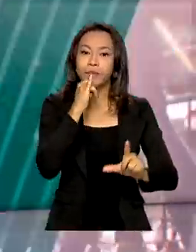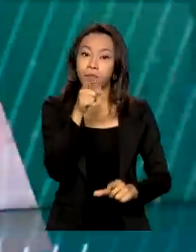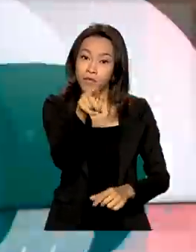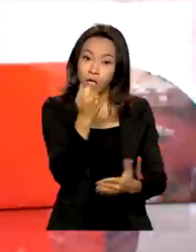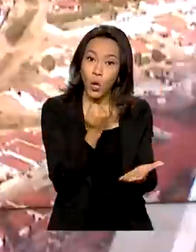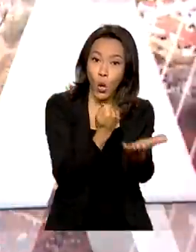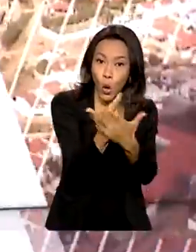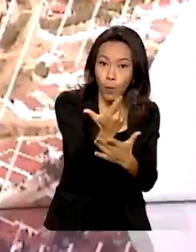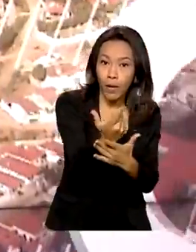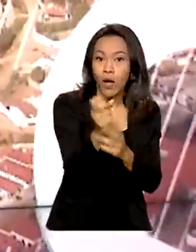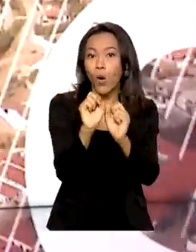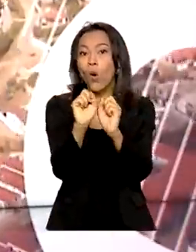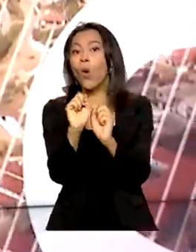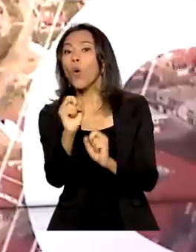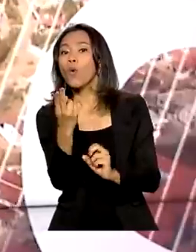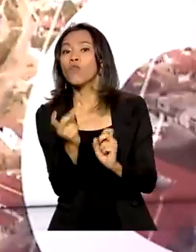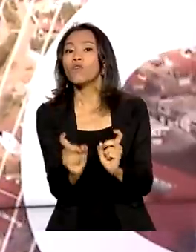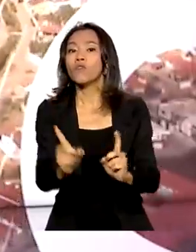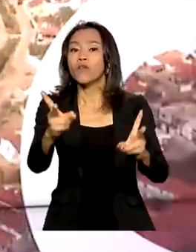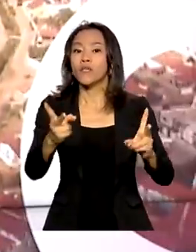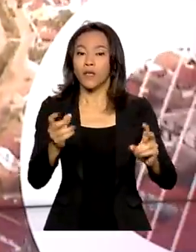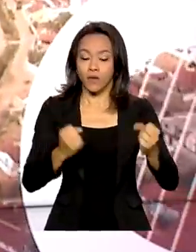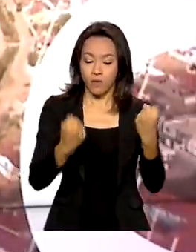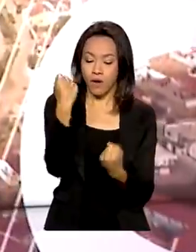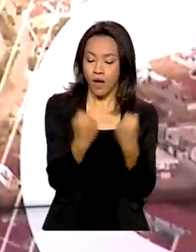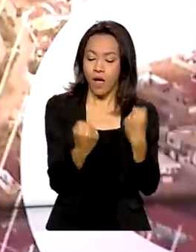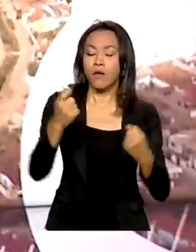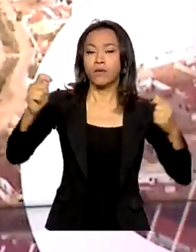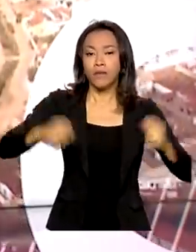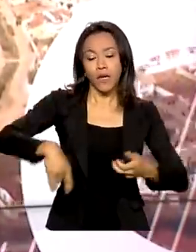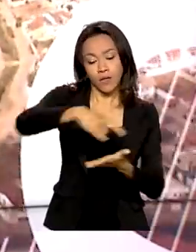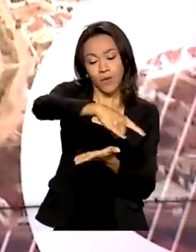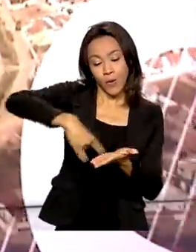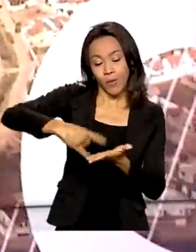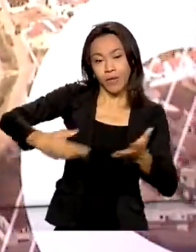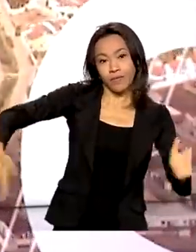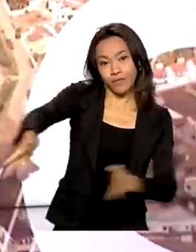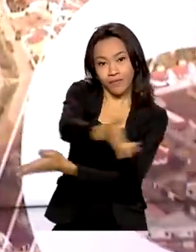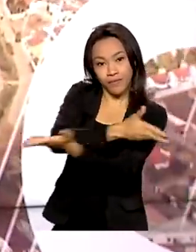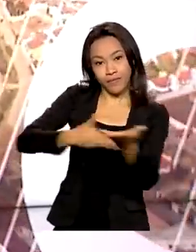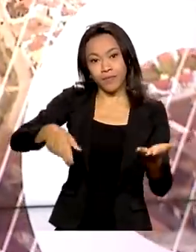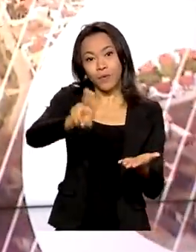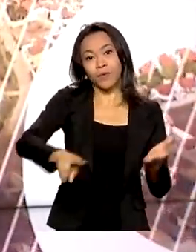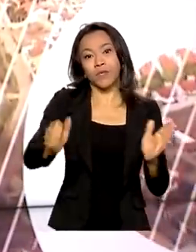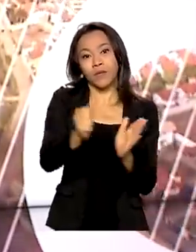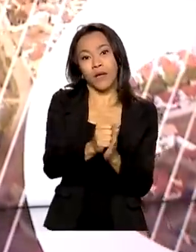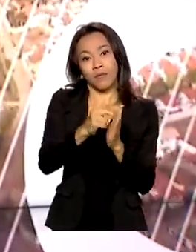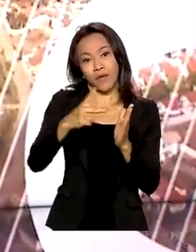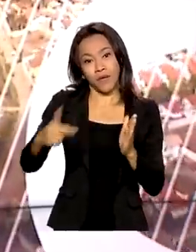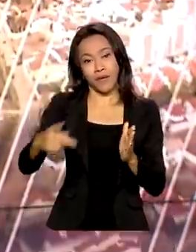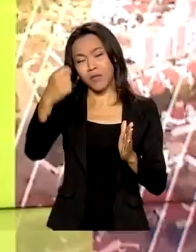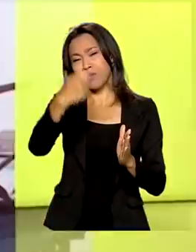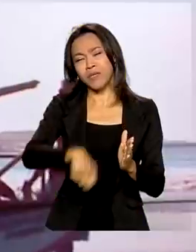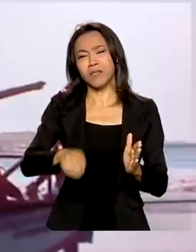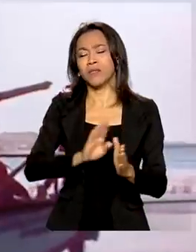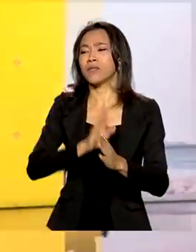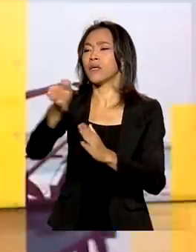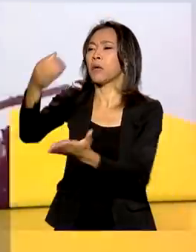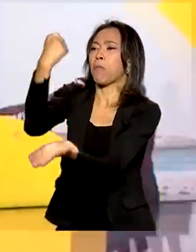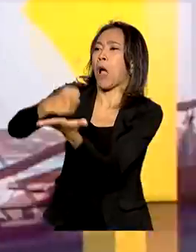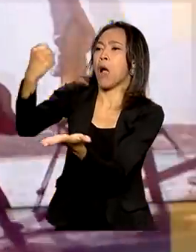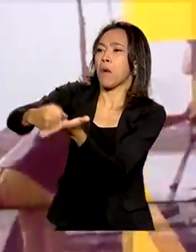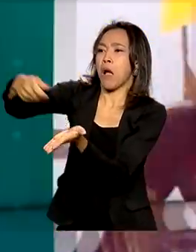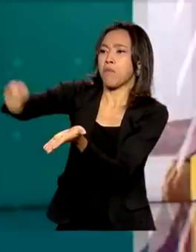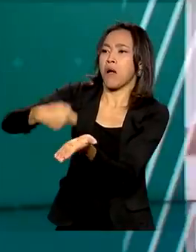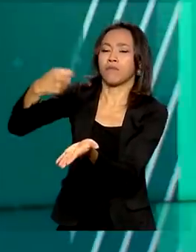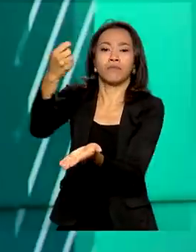o veículo, agora é possível fazer a transferência da documentação por aplicativo, sem necessidade de reconhecer firma ou assinatura em